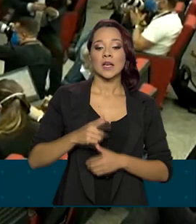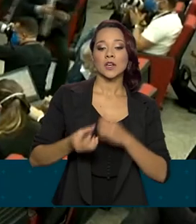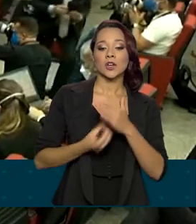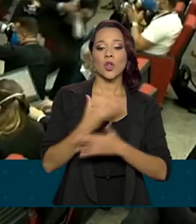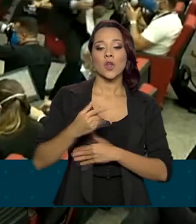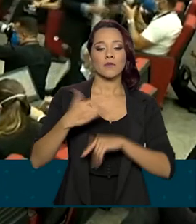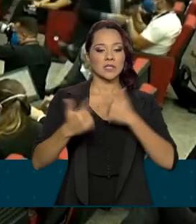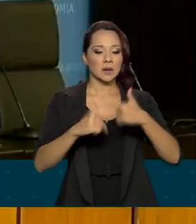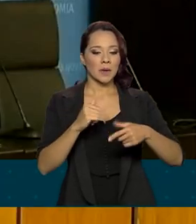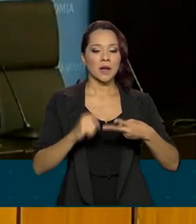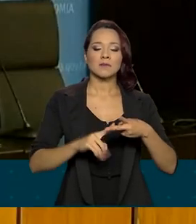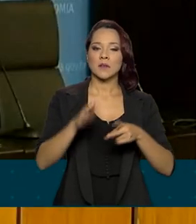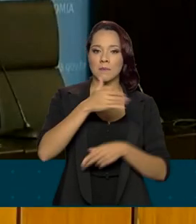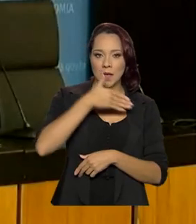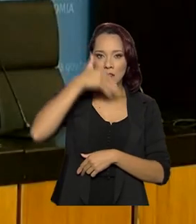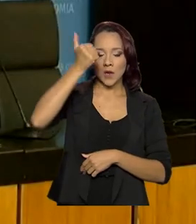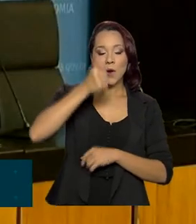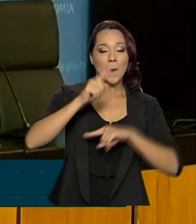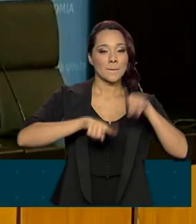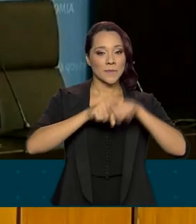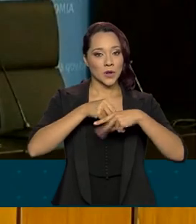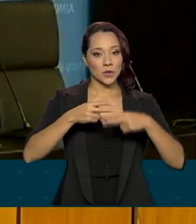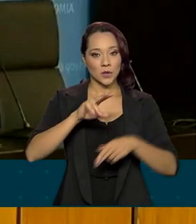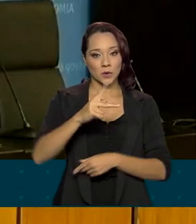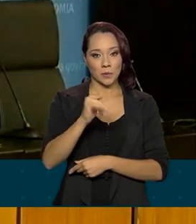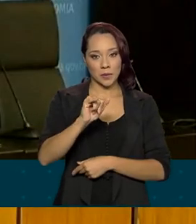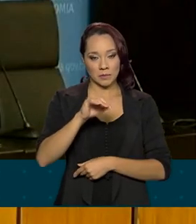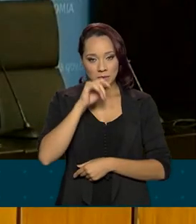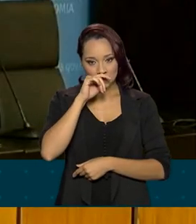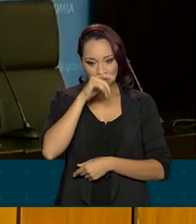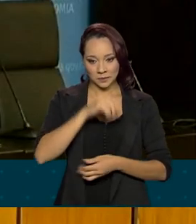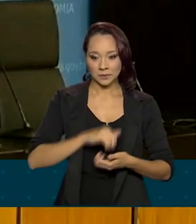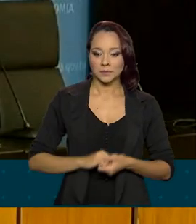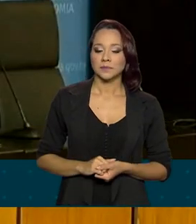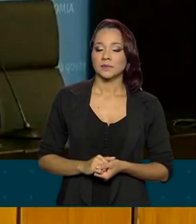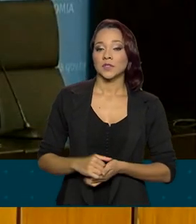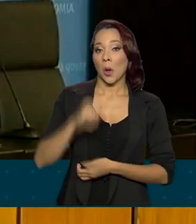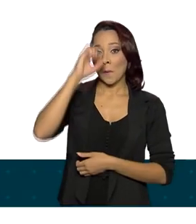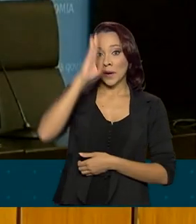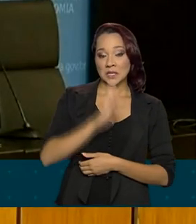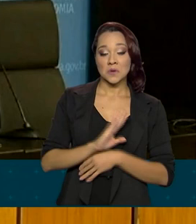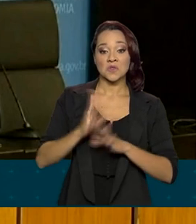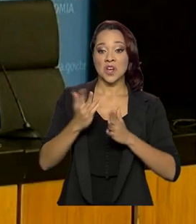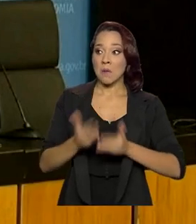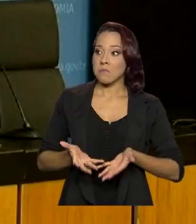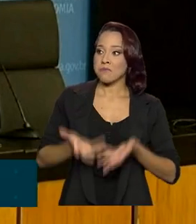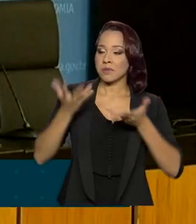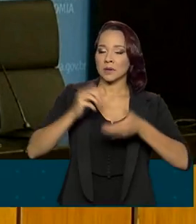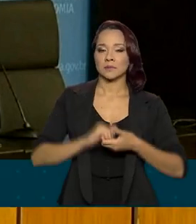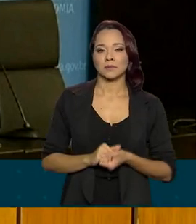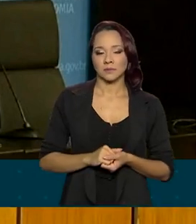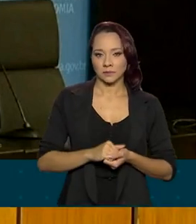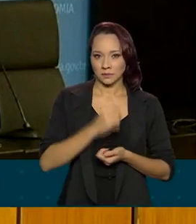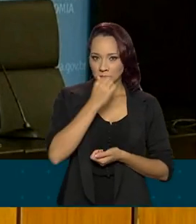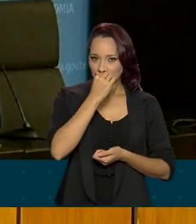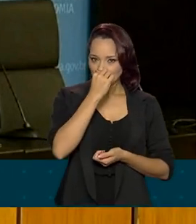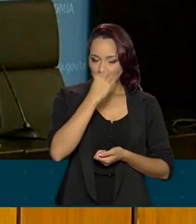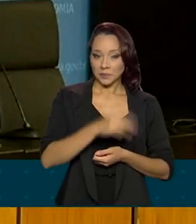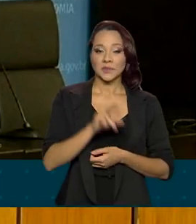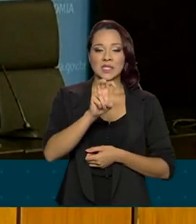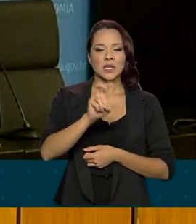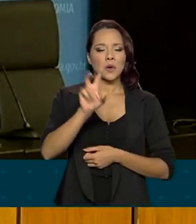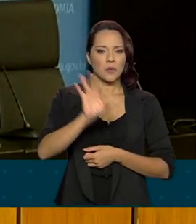novos empregos e melhorou o produto interno bruto. Colocamos o Brasil em pé, o PIB cresceu 5%,